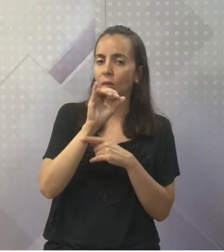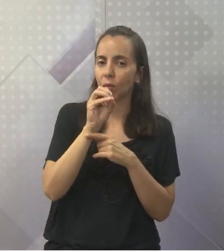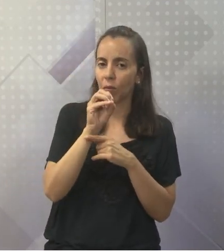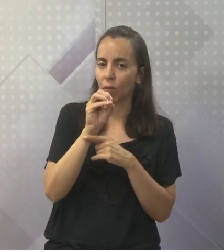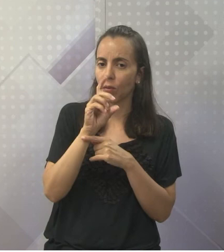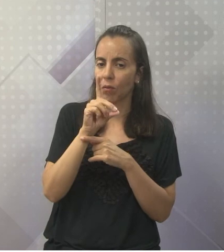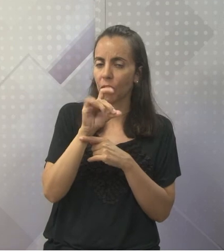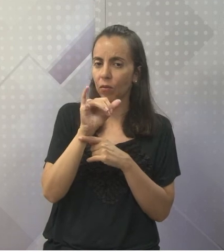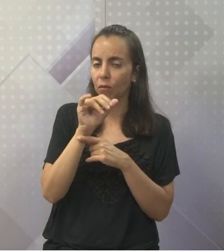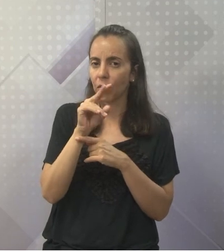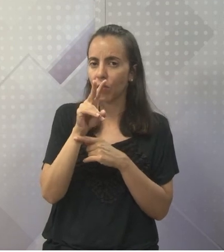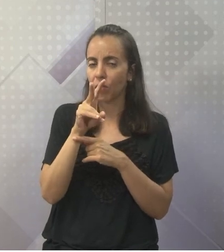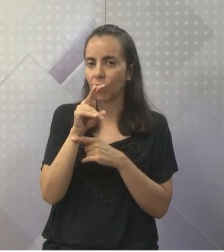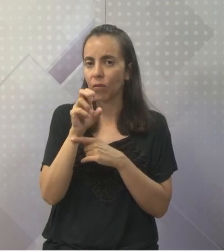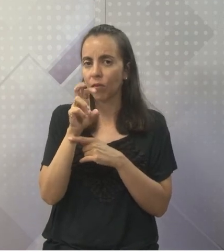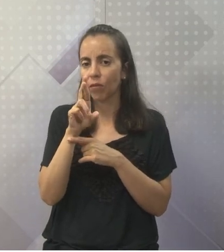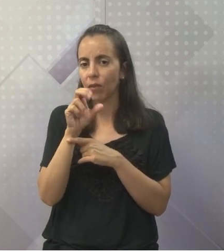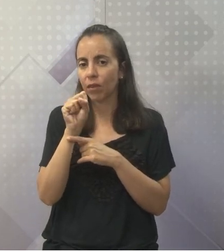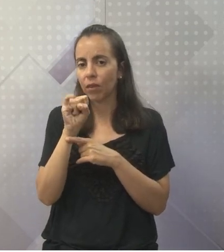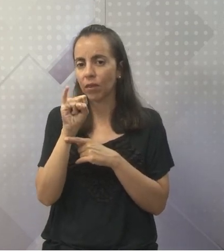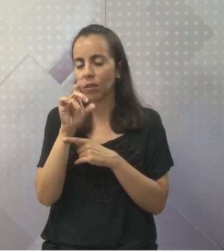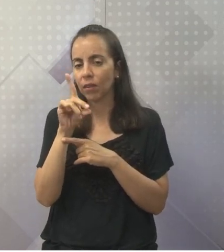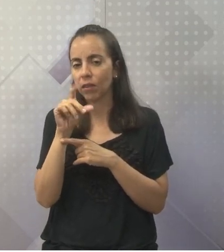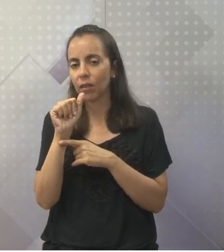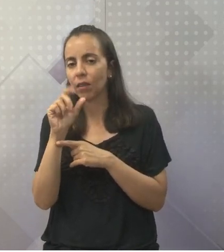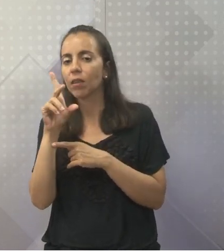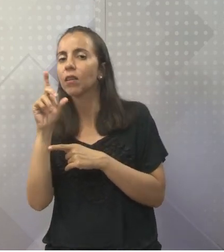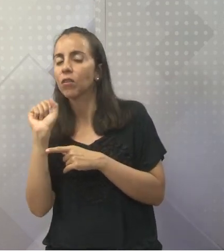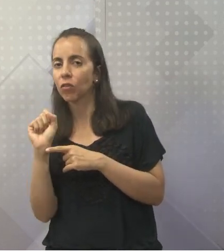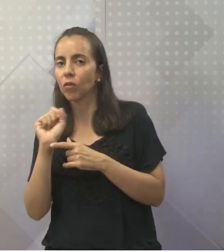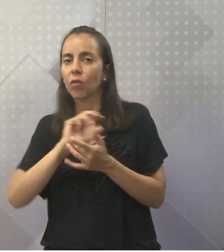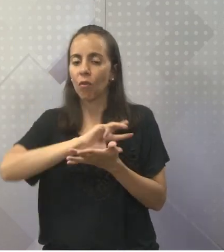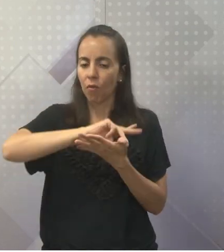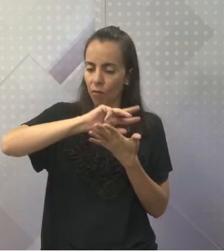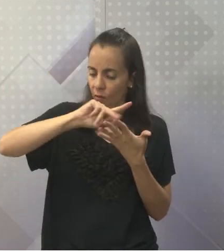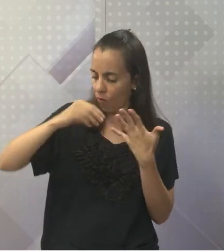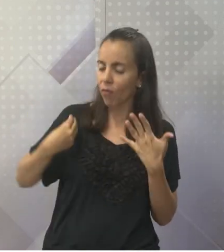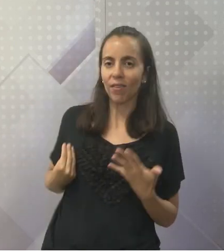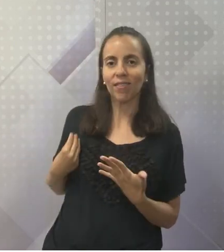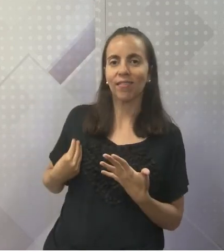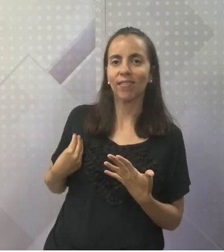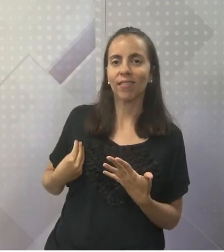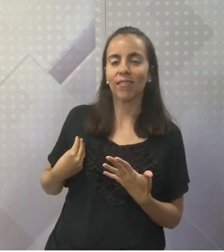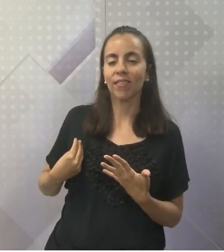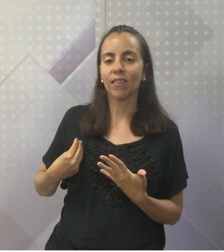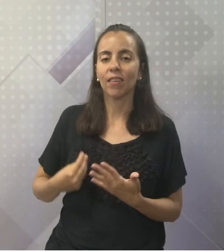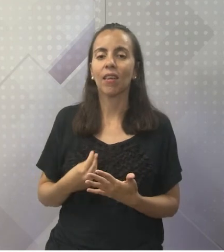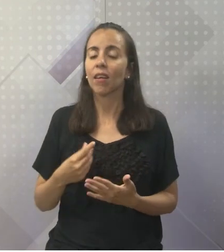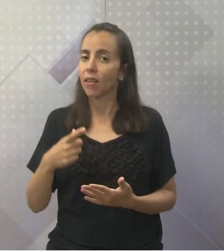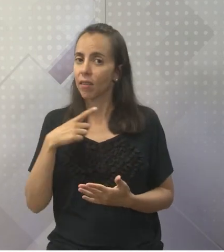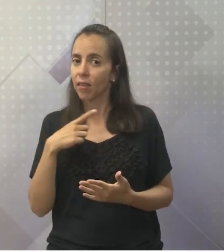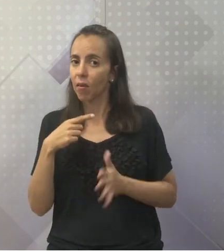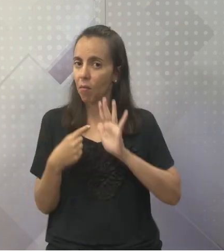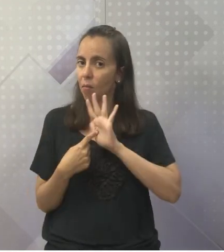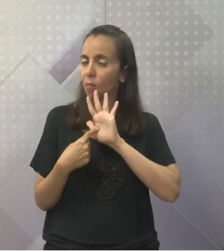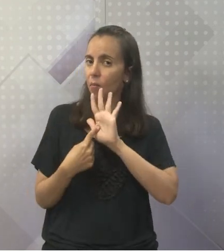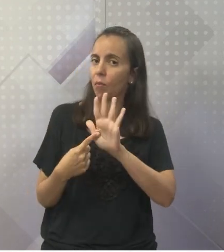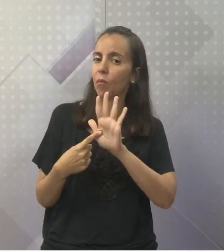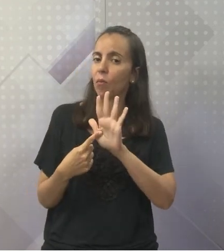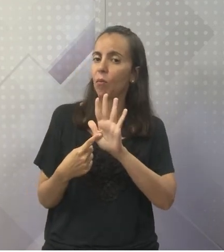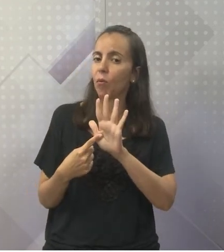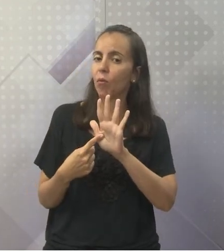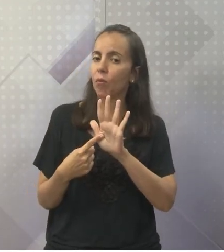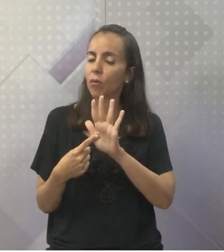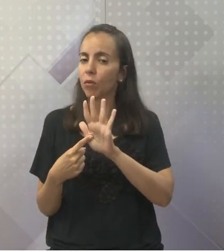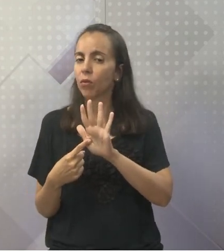ser vivo, diversidade, quantidade, variação. Ou seja, a biodiversidade, ela reflete todas